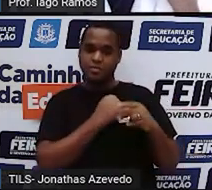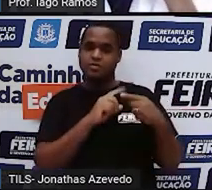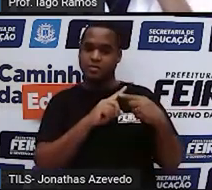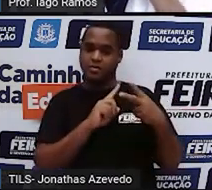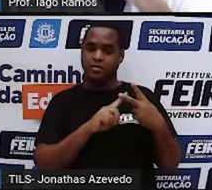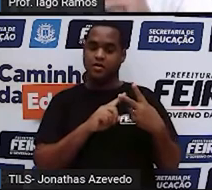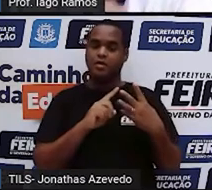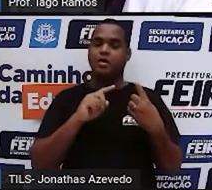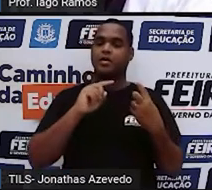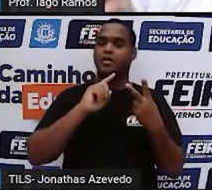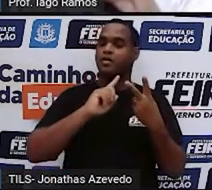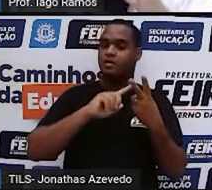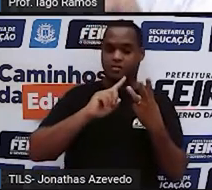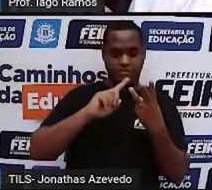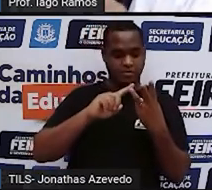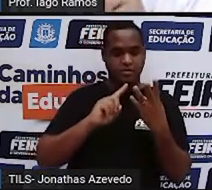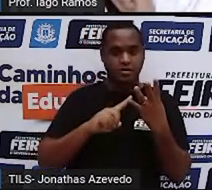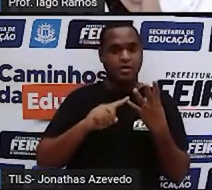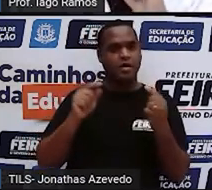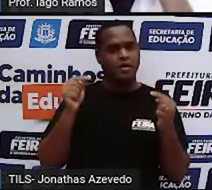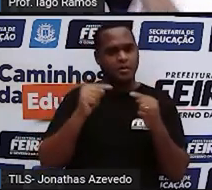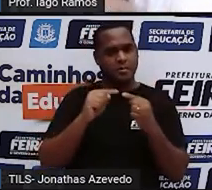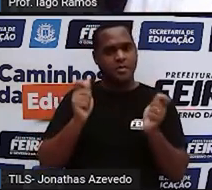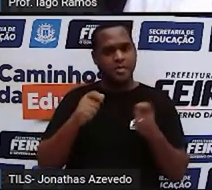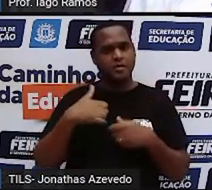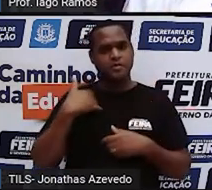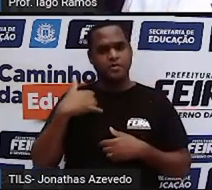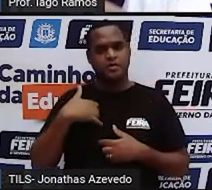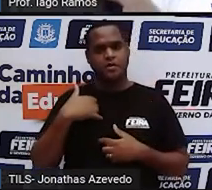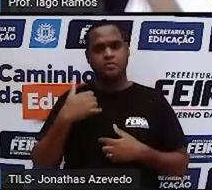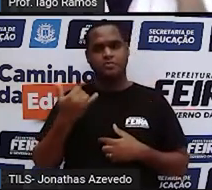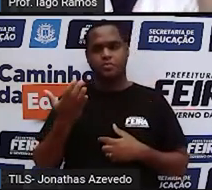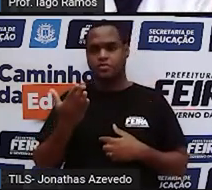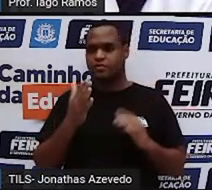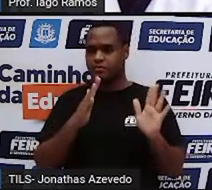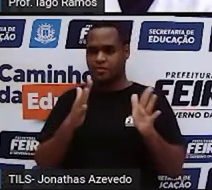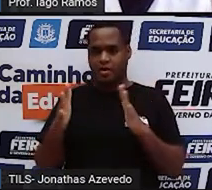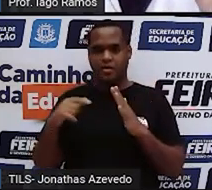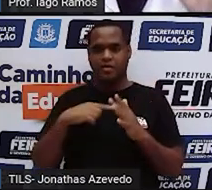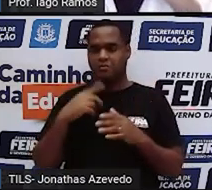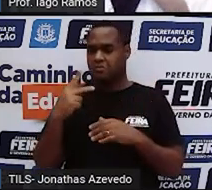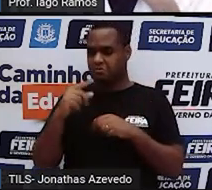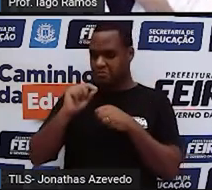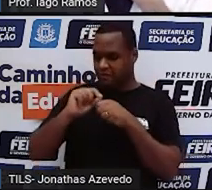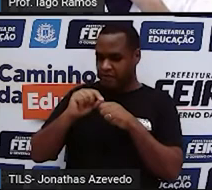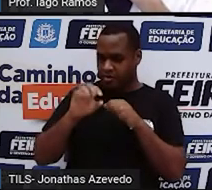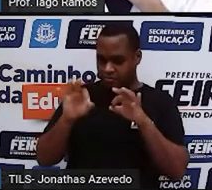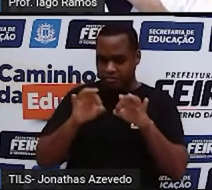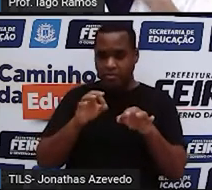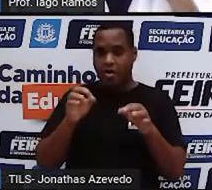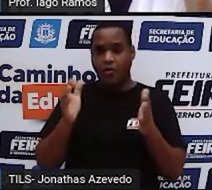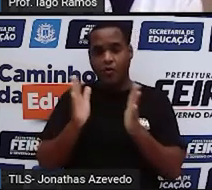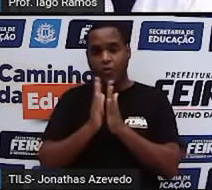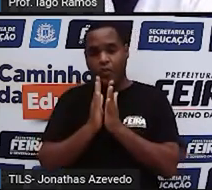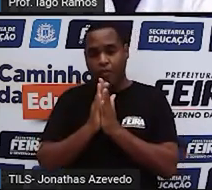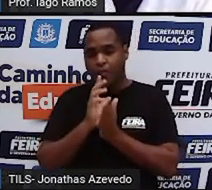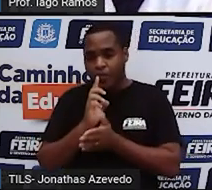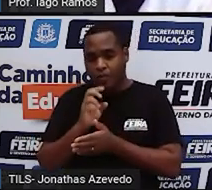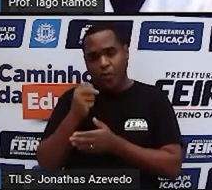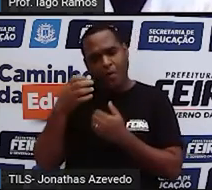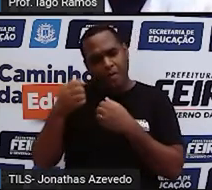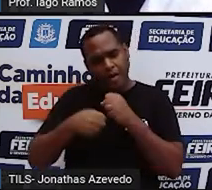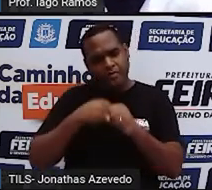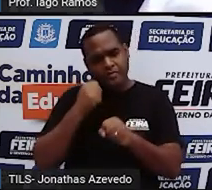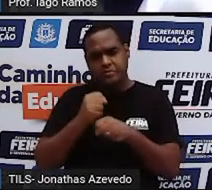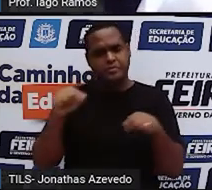calçado, os dois últimos à minha idade. Ou que você já fez, ou que você ainda vai fazer nesse ano. Bem